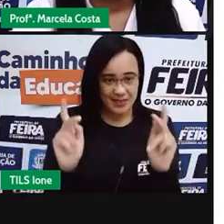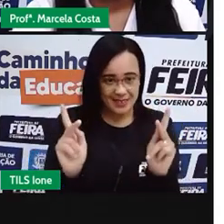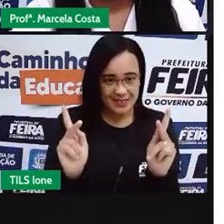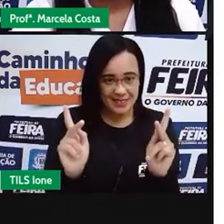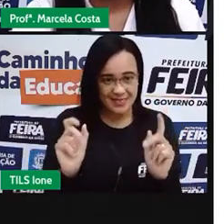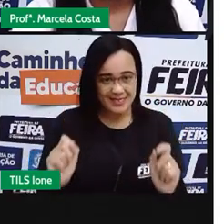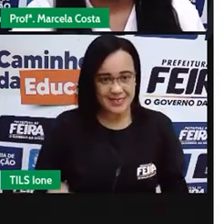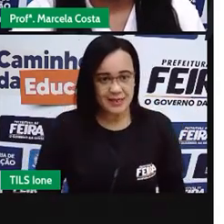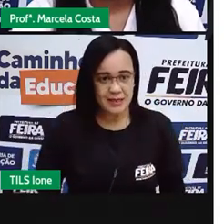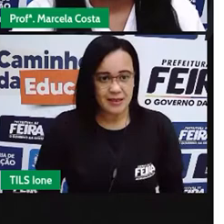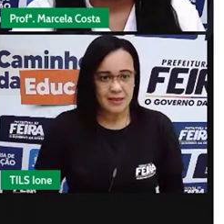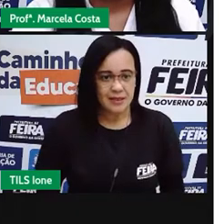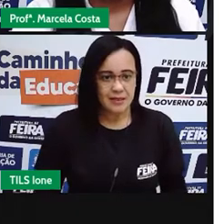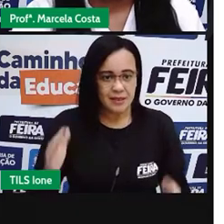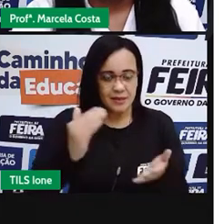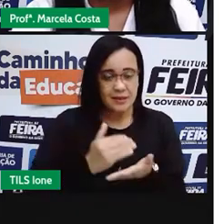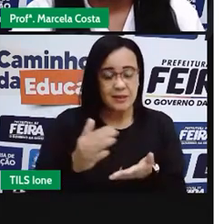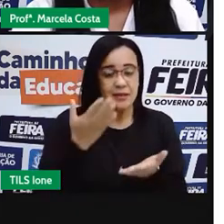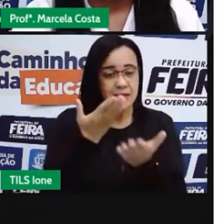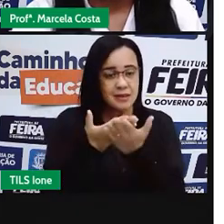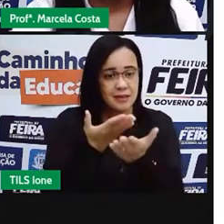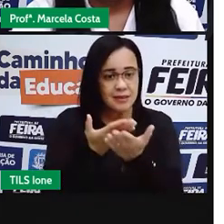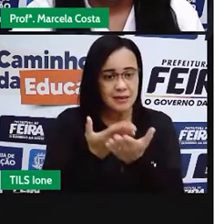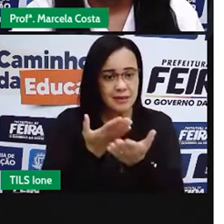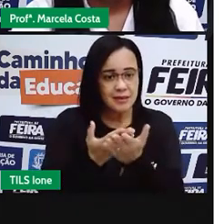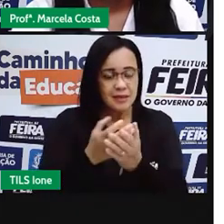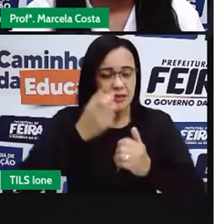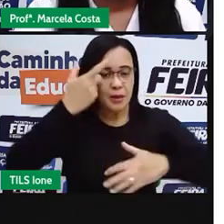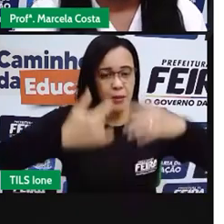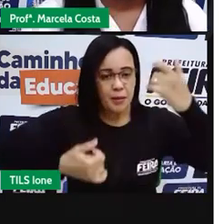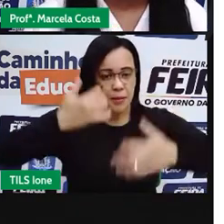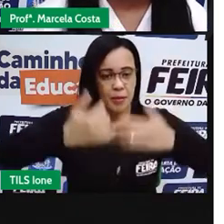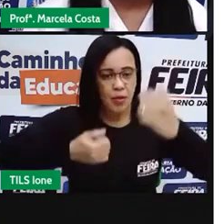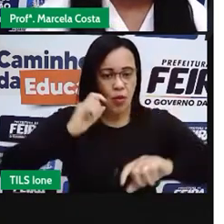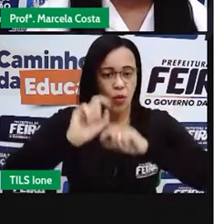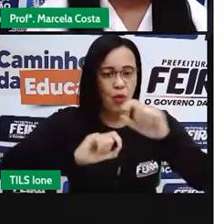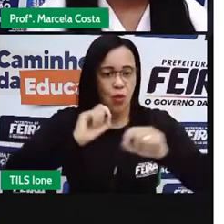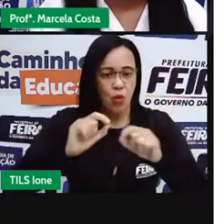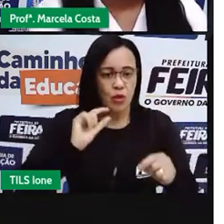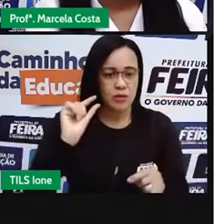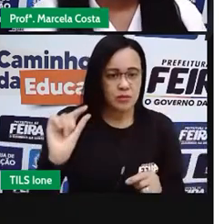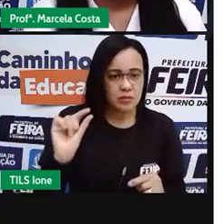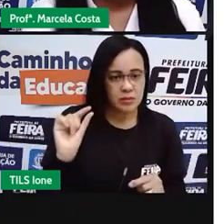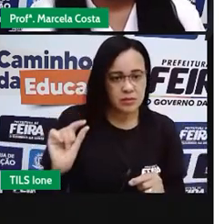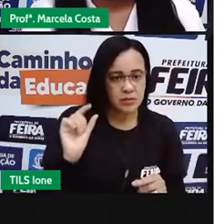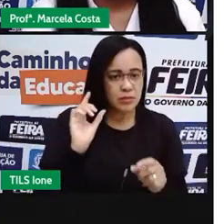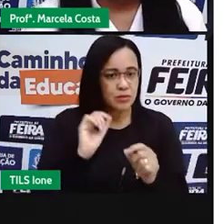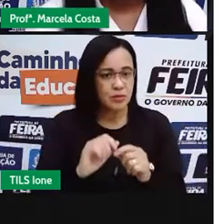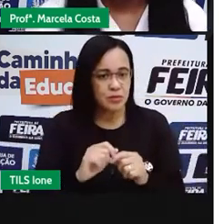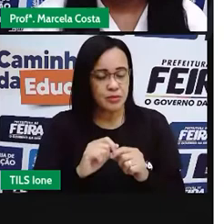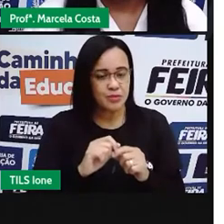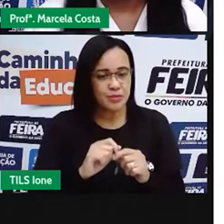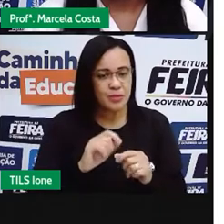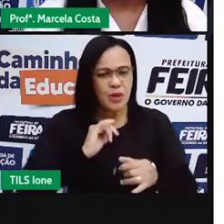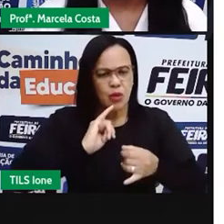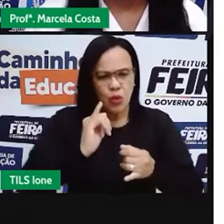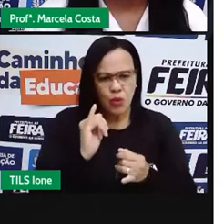Então, nessa aula, aqui na sábado, a gente vai falar um pouco das fábulas.